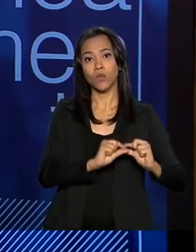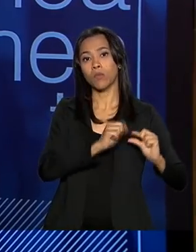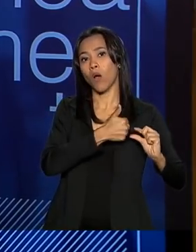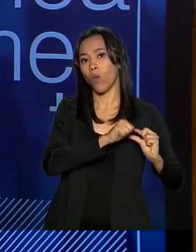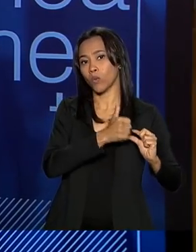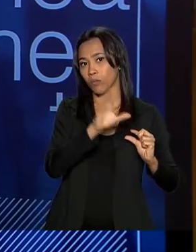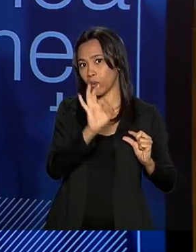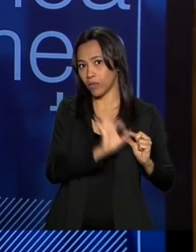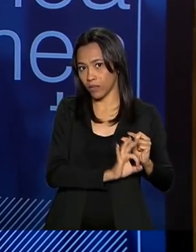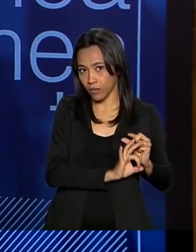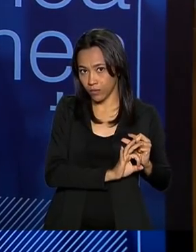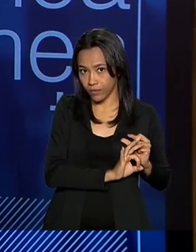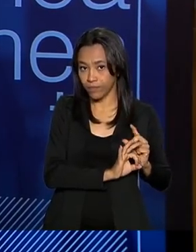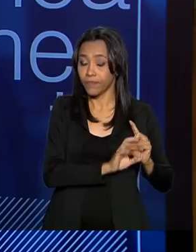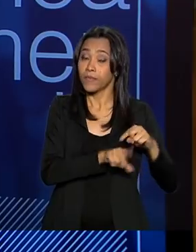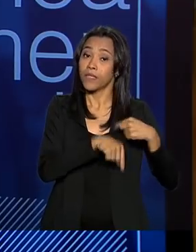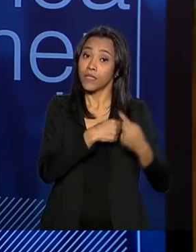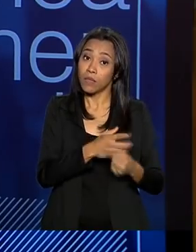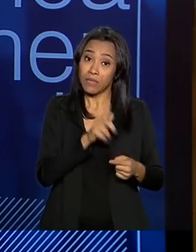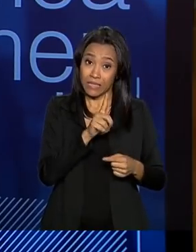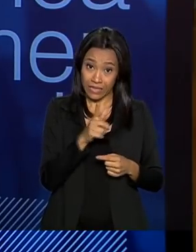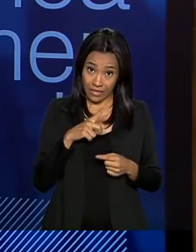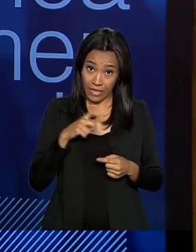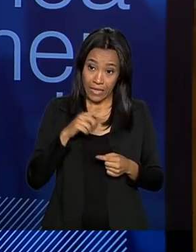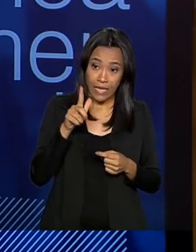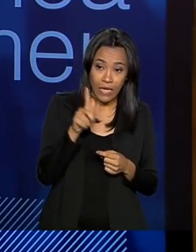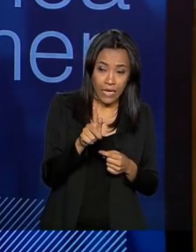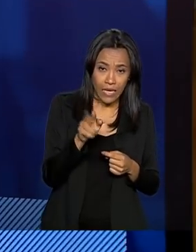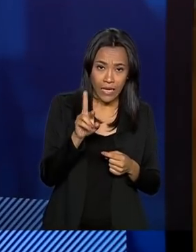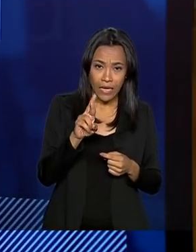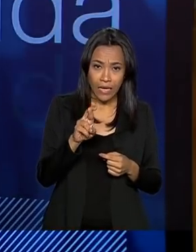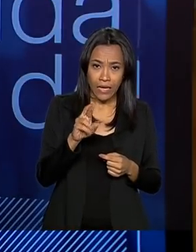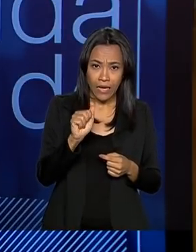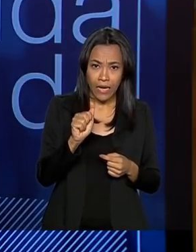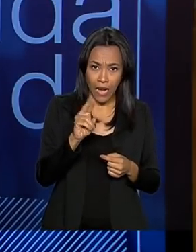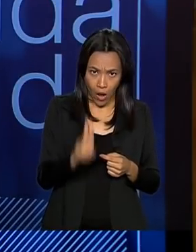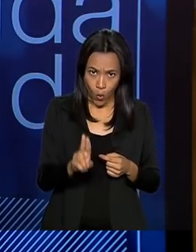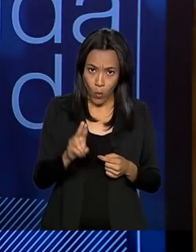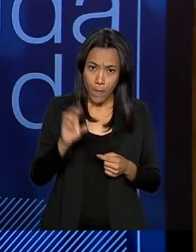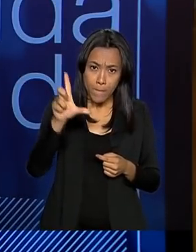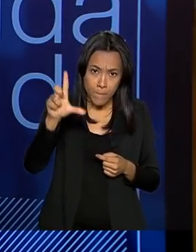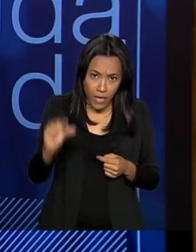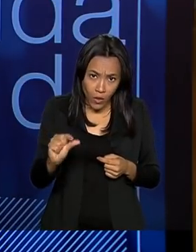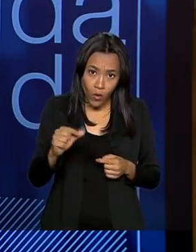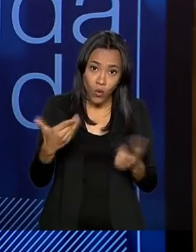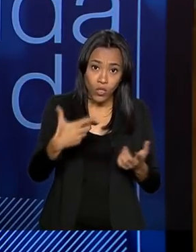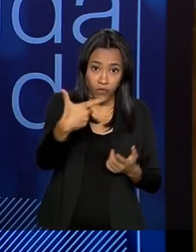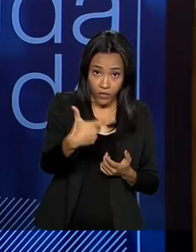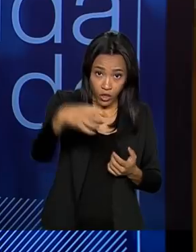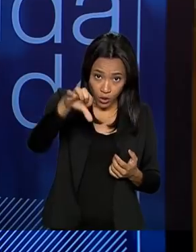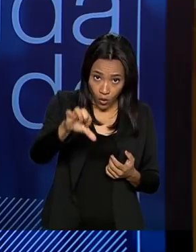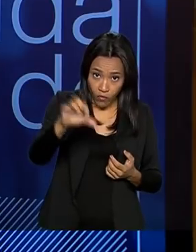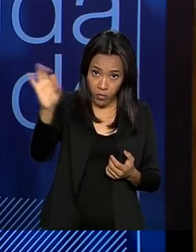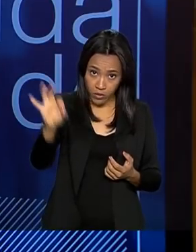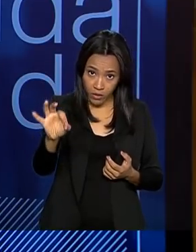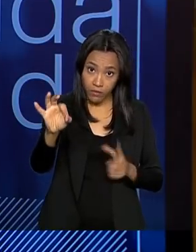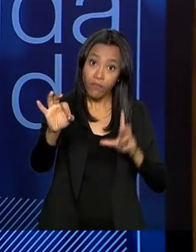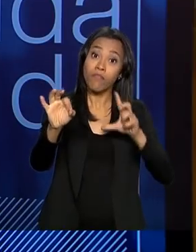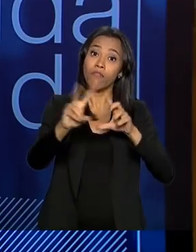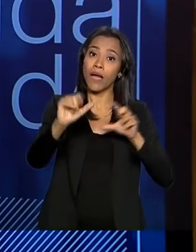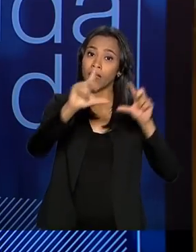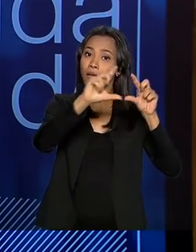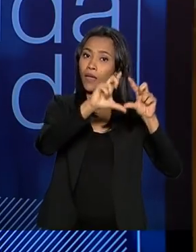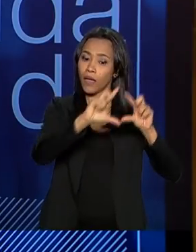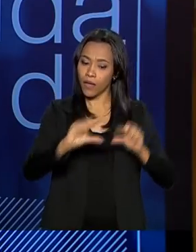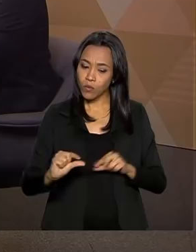O que tem grau mínimo, se nada for feito, que hoje corresponde a 29%, cairia para 1%. Então, o plano